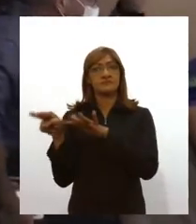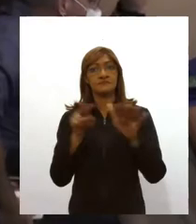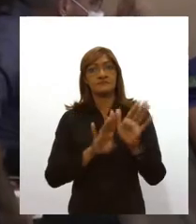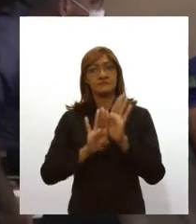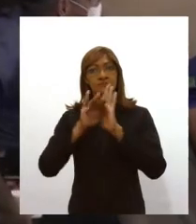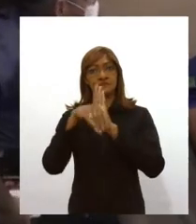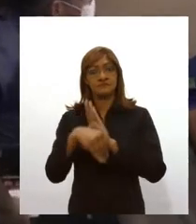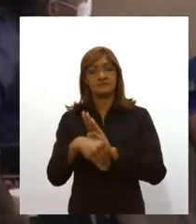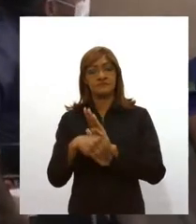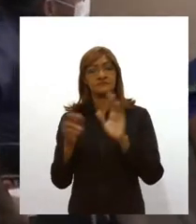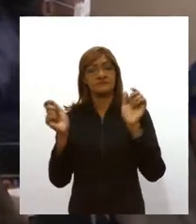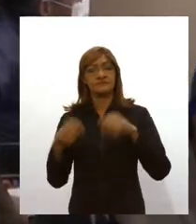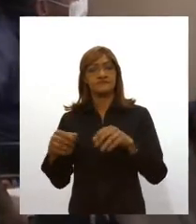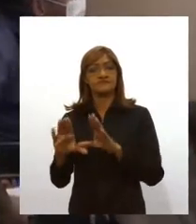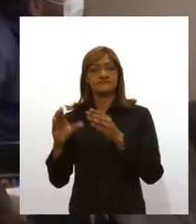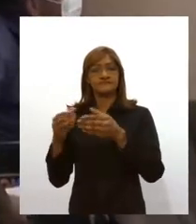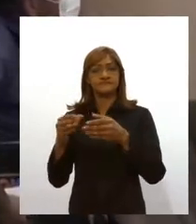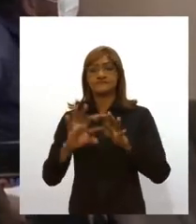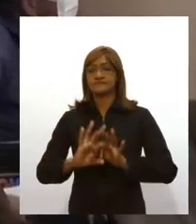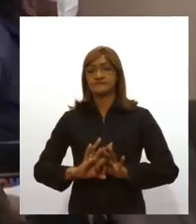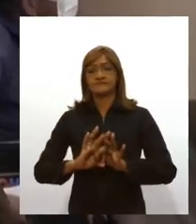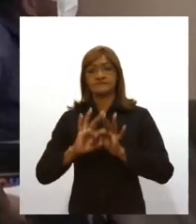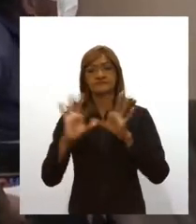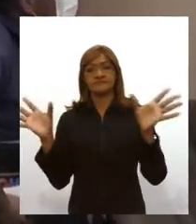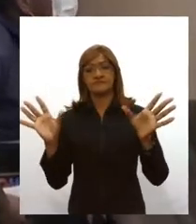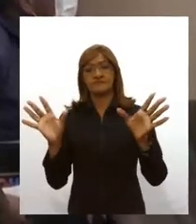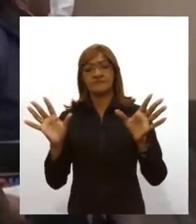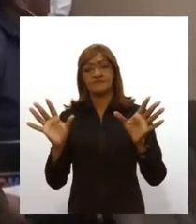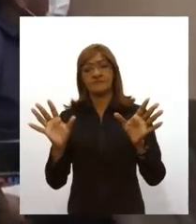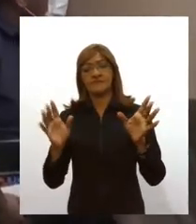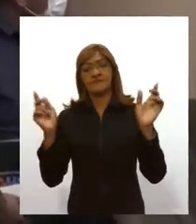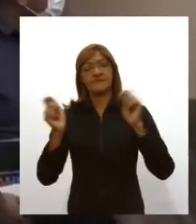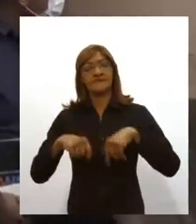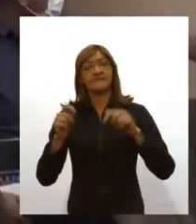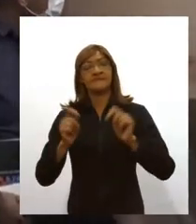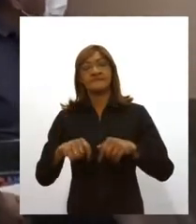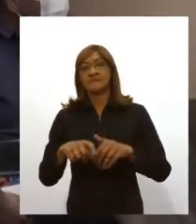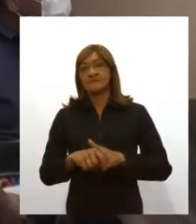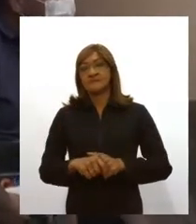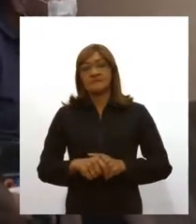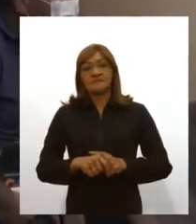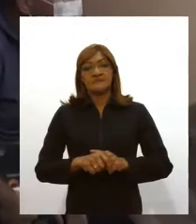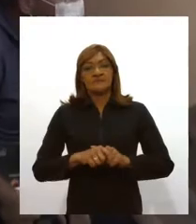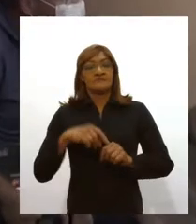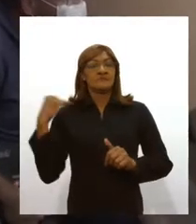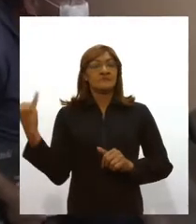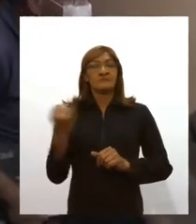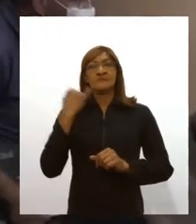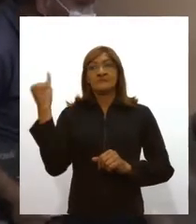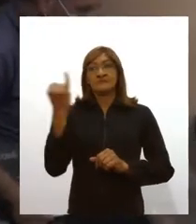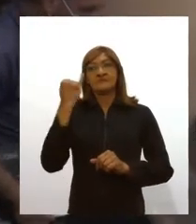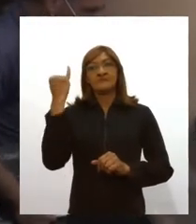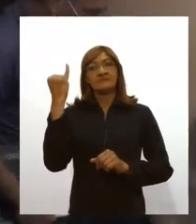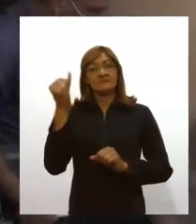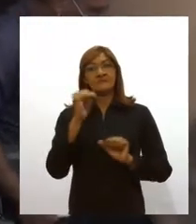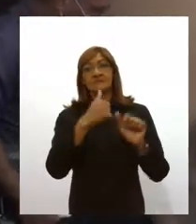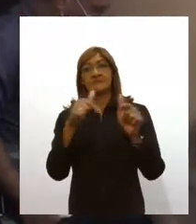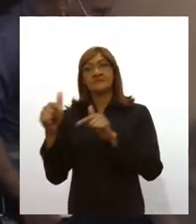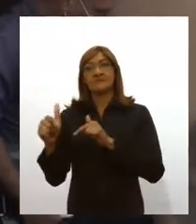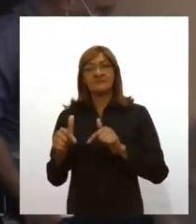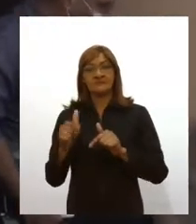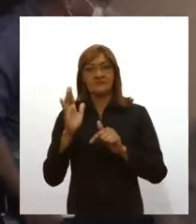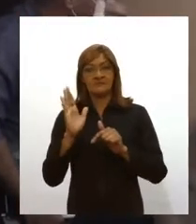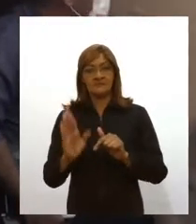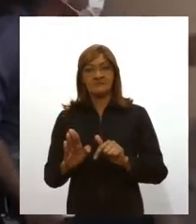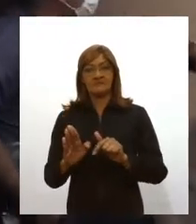permitiu o Comitê deliberar uma ampliação bastante importante, bastante relevante, tanto das atividades